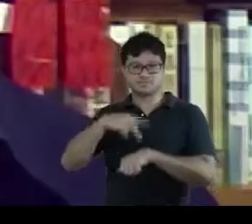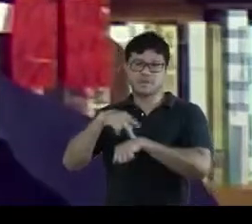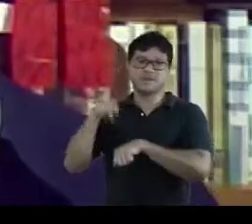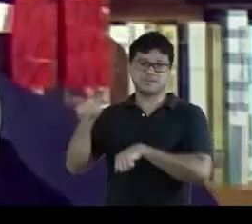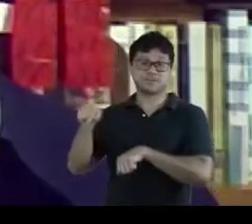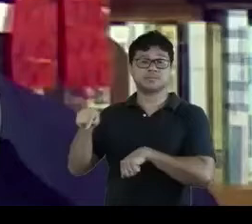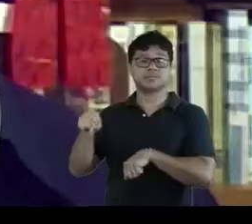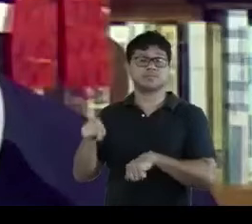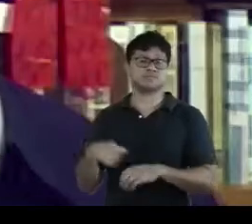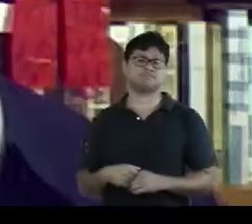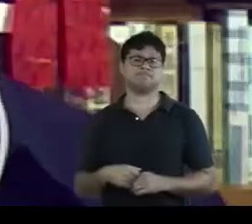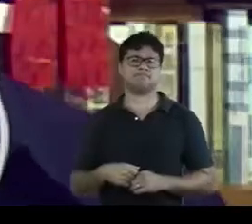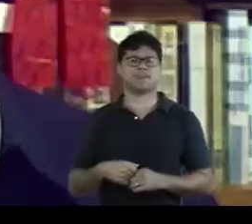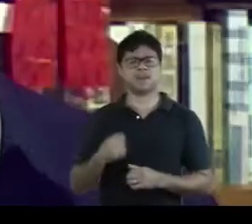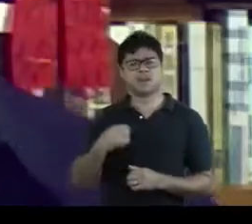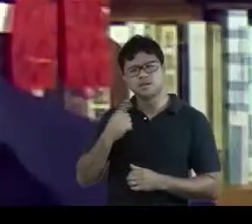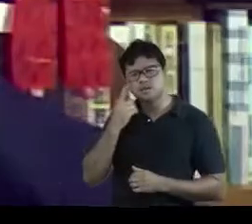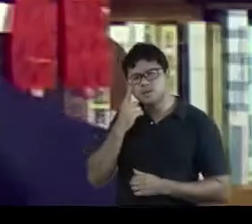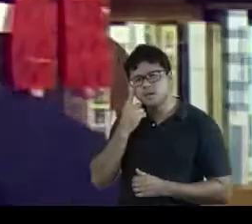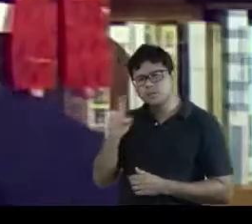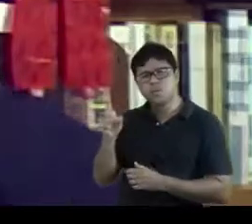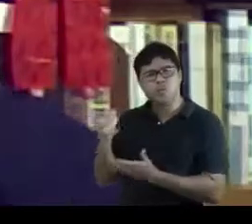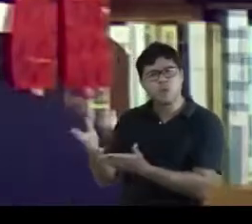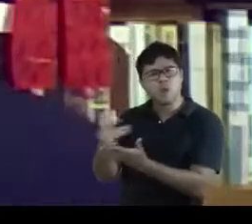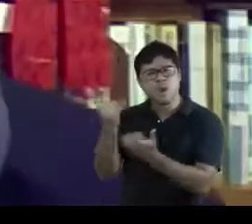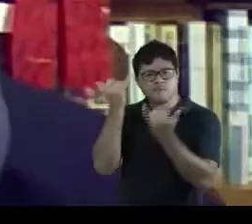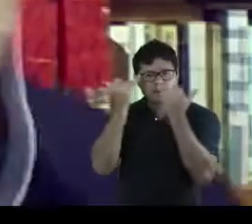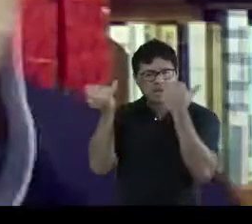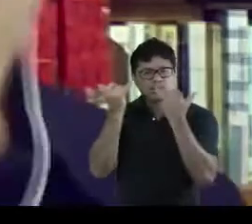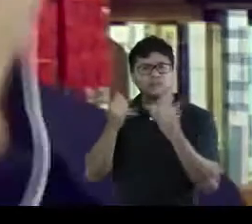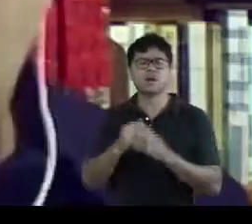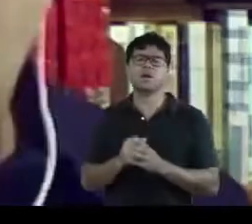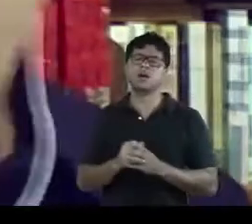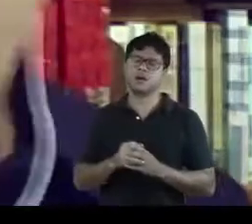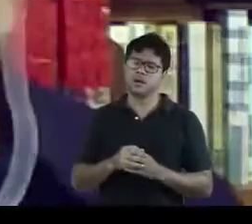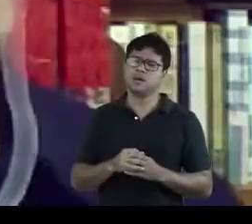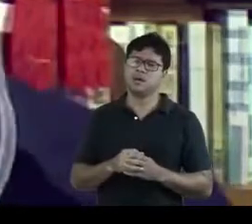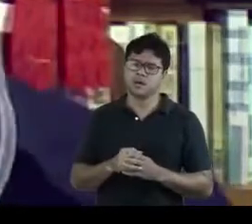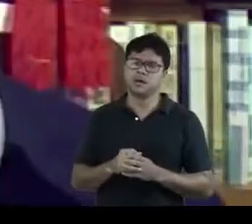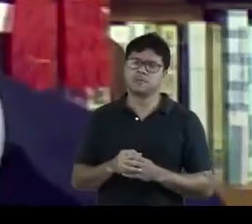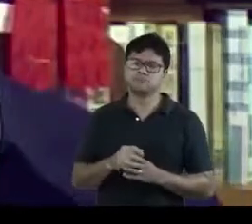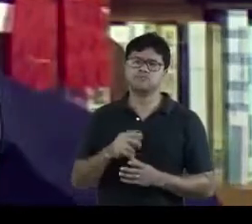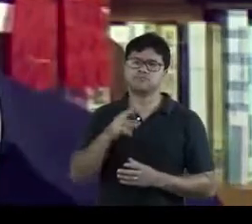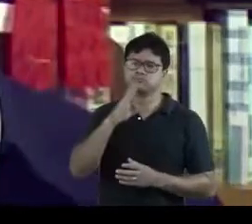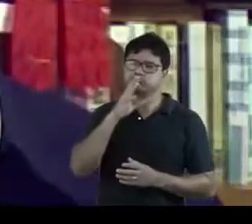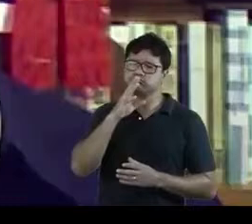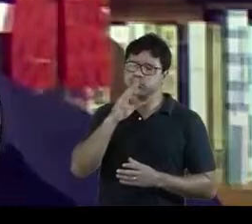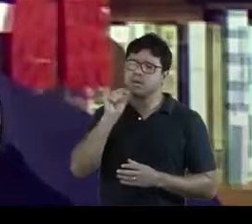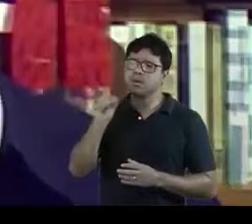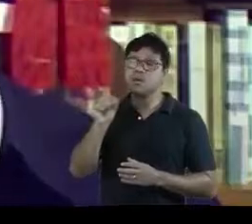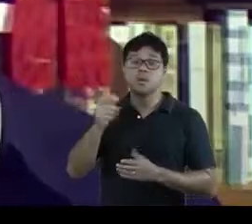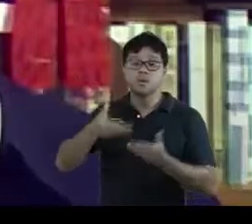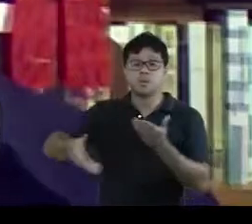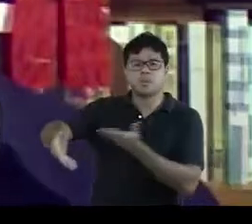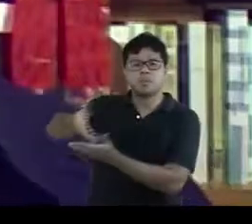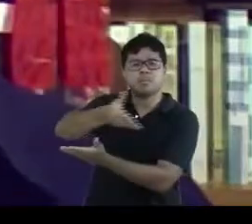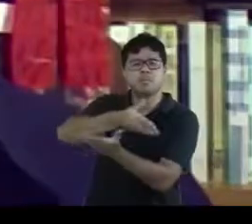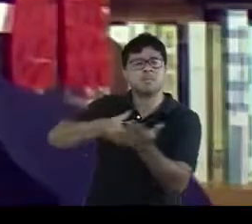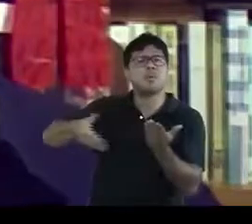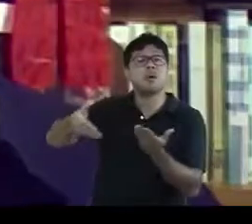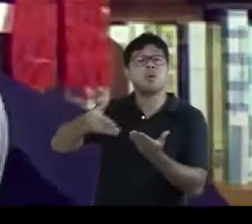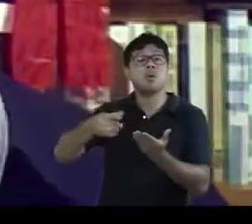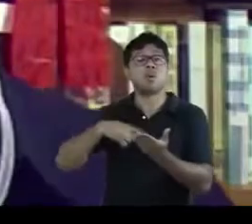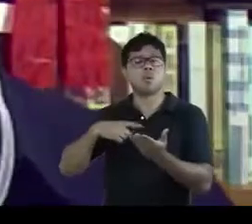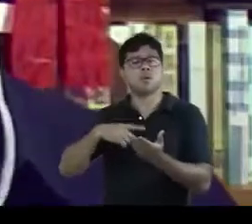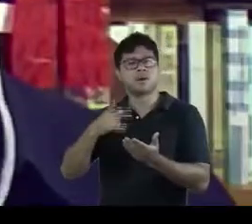esses dados quantitativos apontavam para a existência de uma circulação intensa